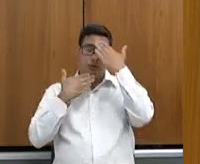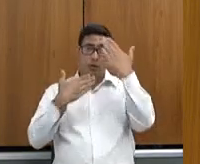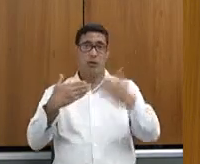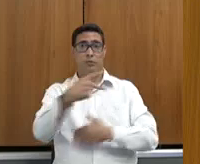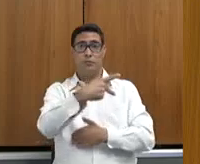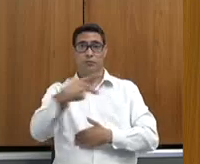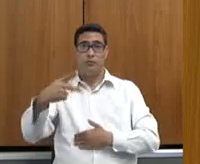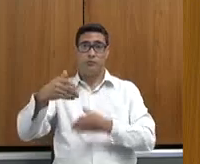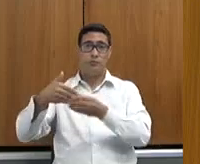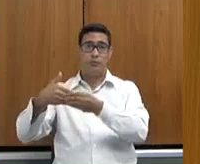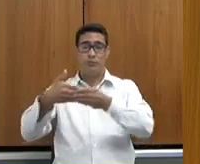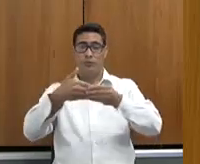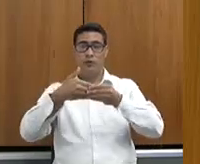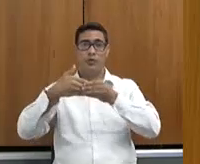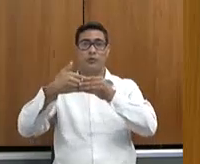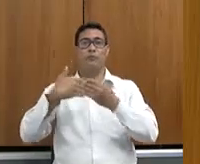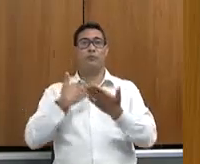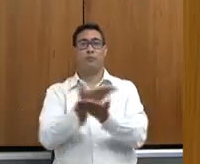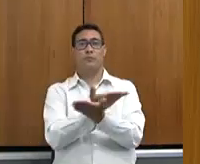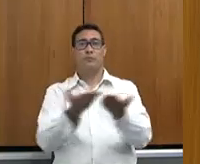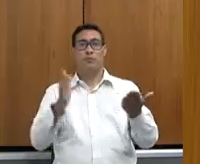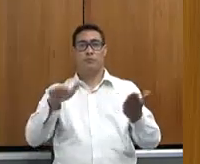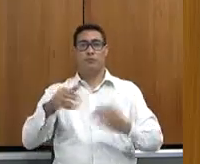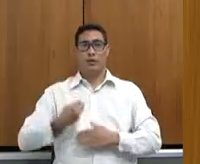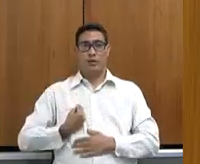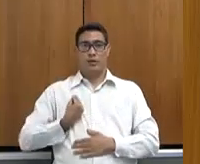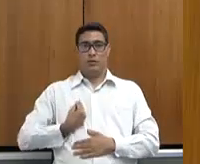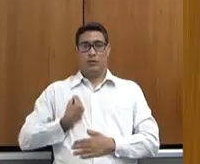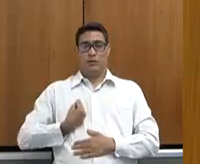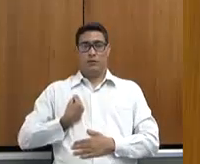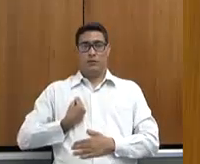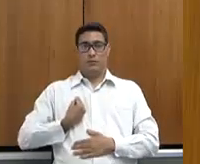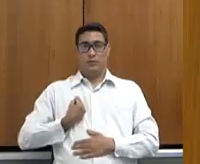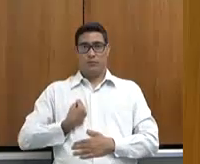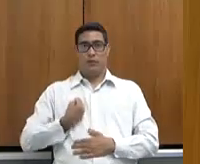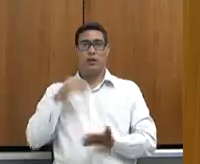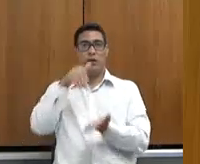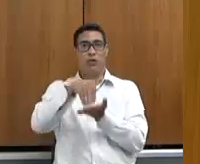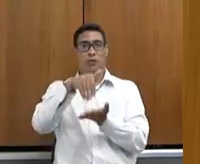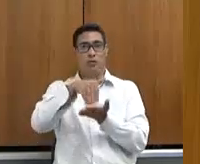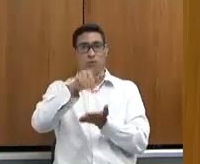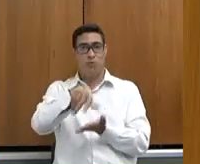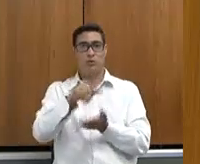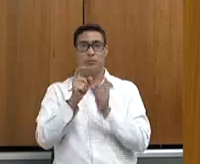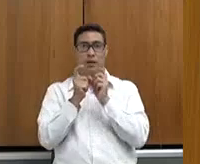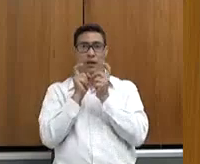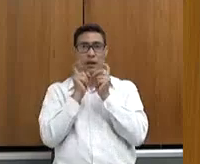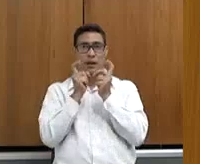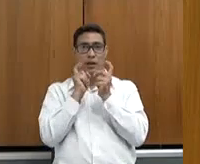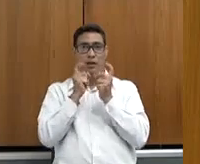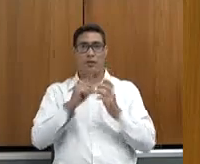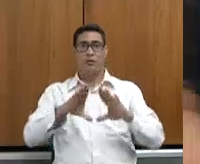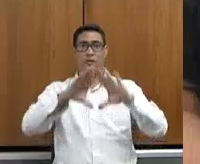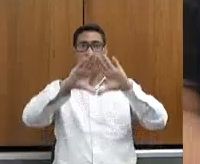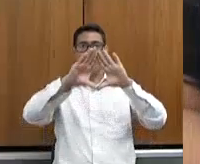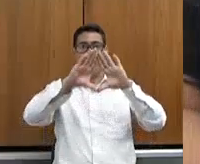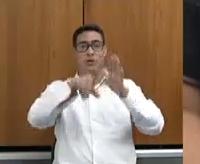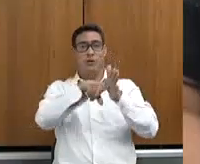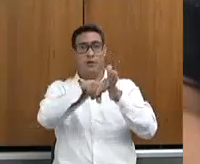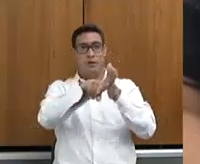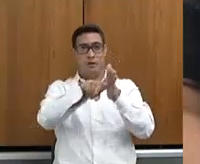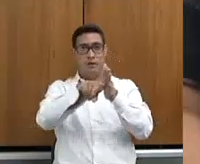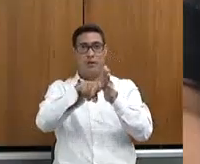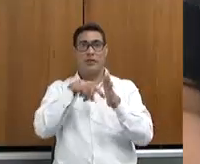Quero cumprimentar, cumprimentar todos que acompanham essa última reunião da Assembleia Fiscaliza. estamos